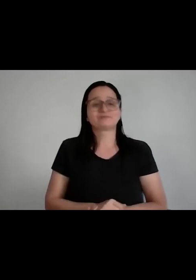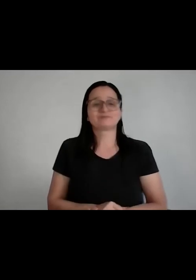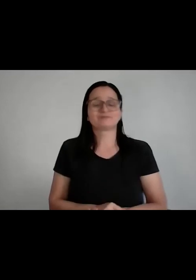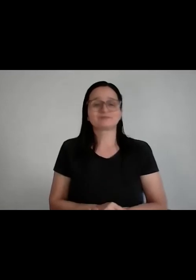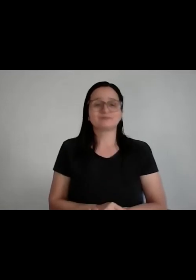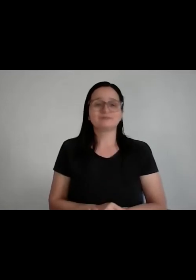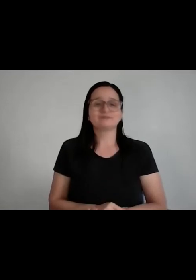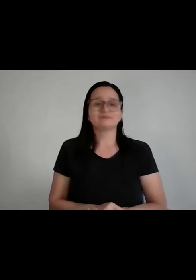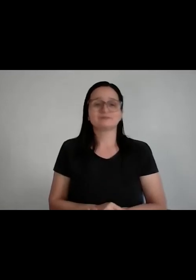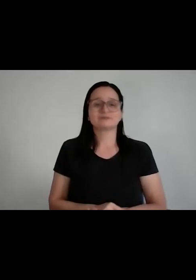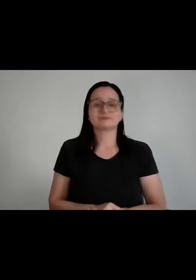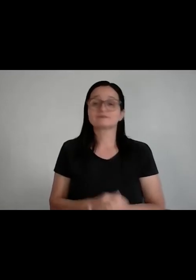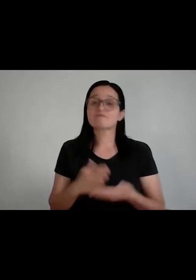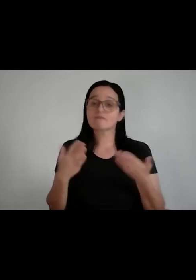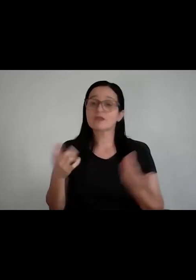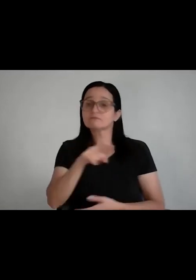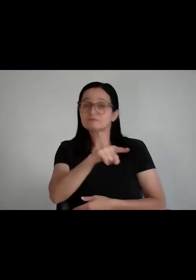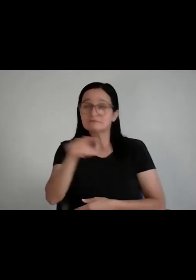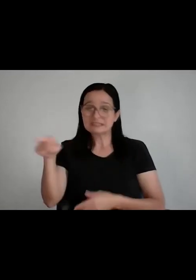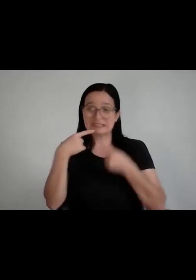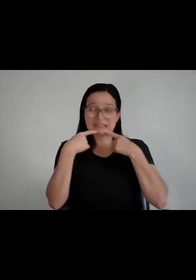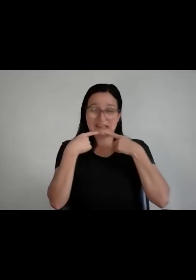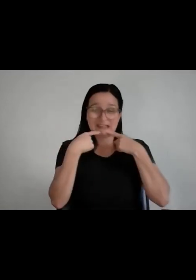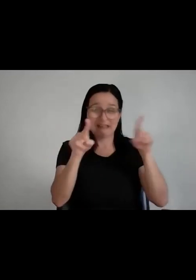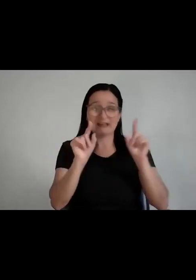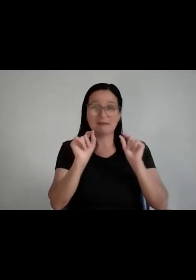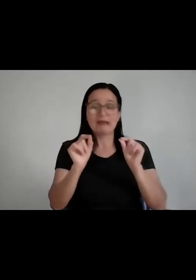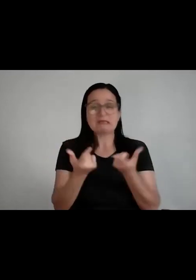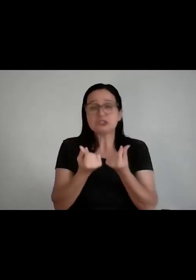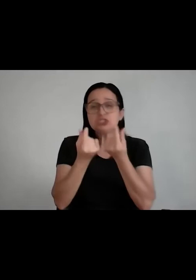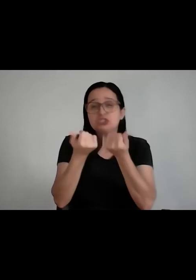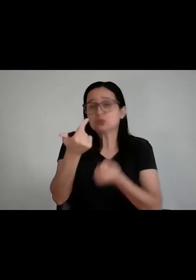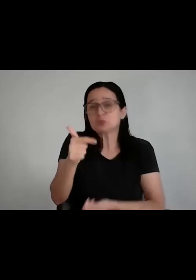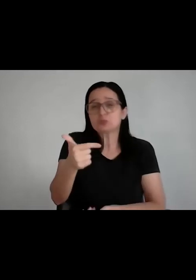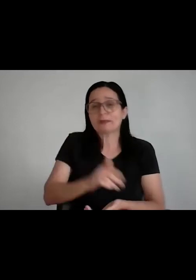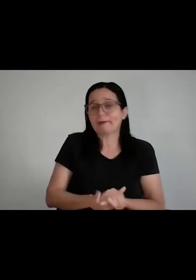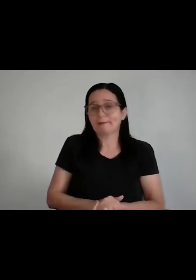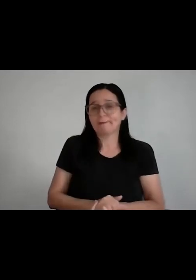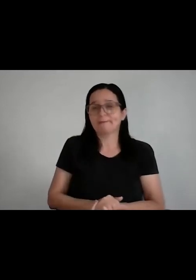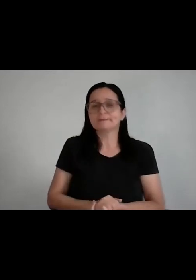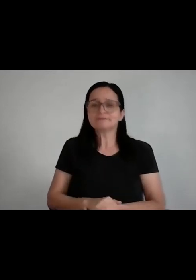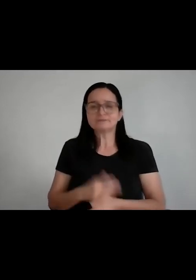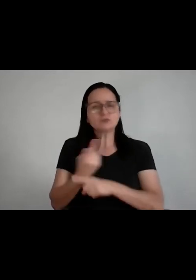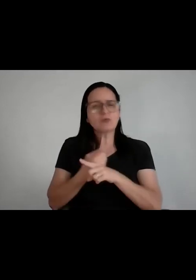Então, assim, para a galera que está reclamando que não tem grana, bicho, corre atrás das brechas do sistema, você é um hacker